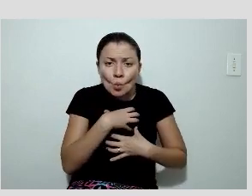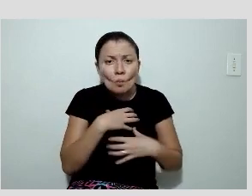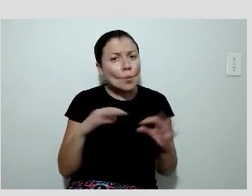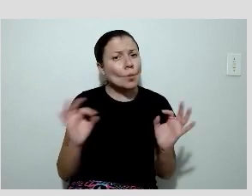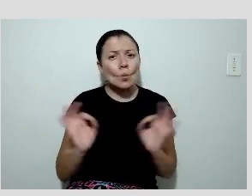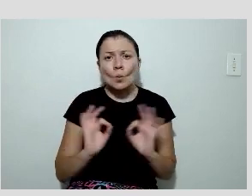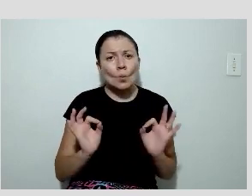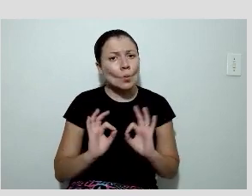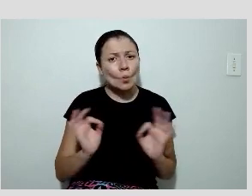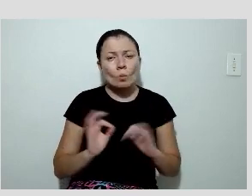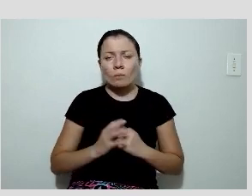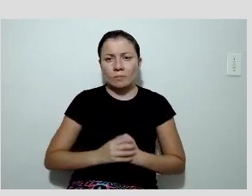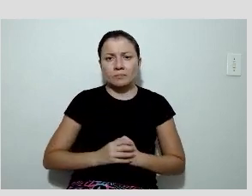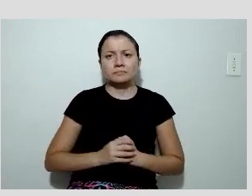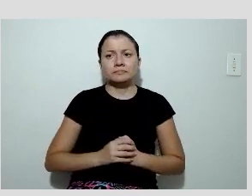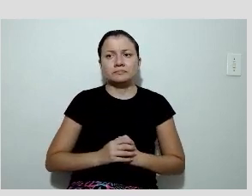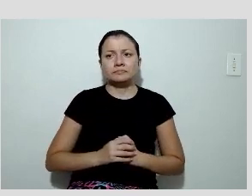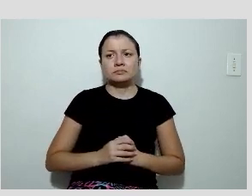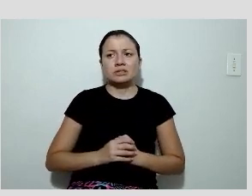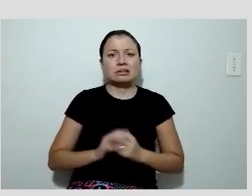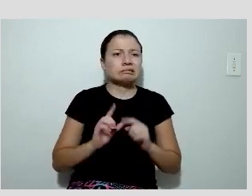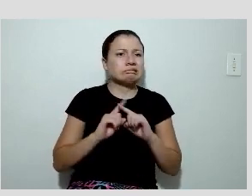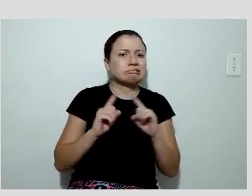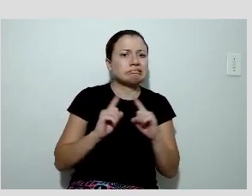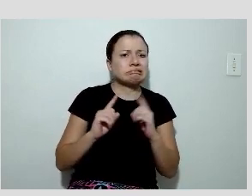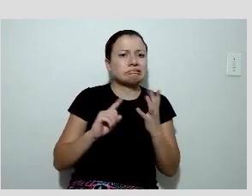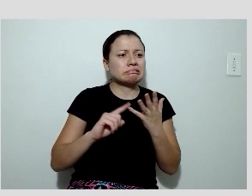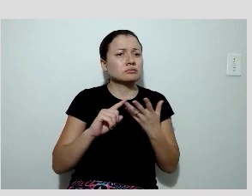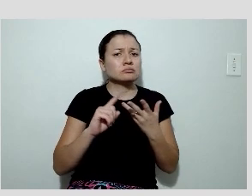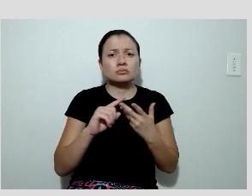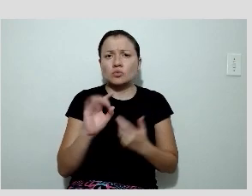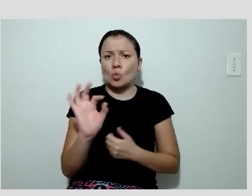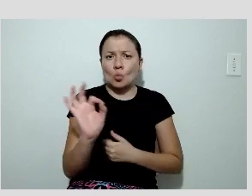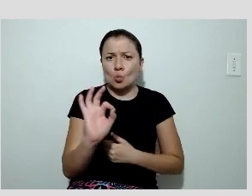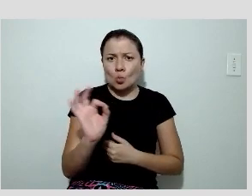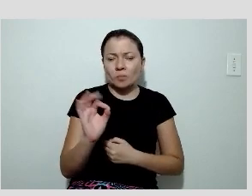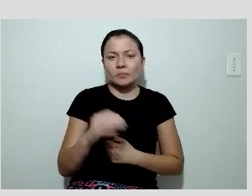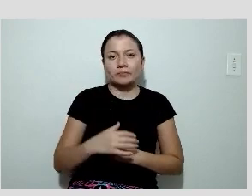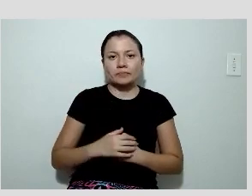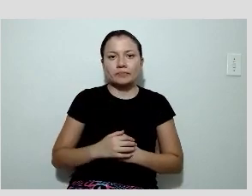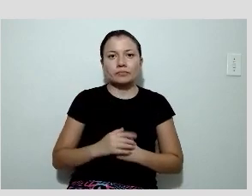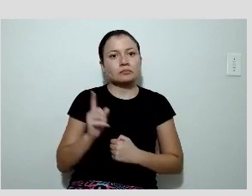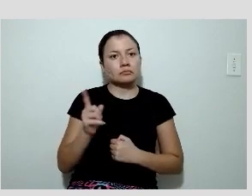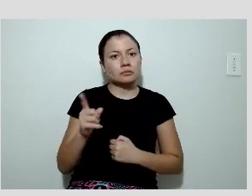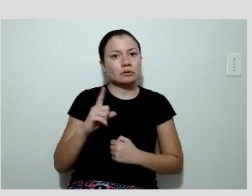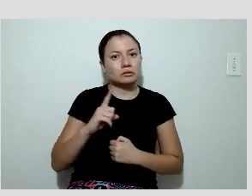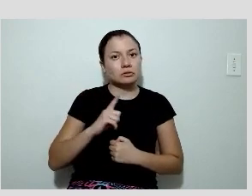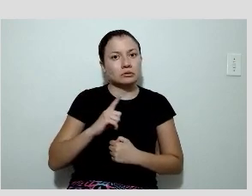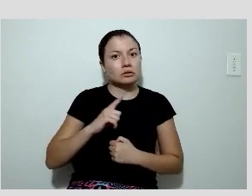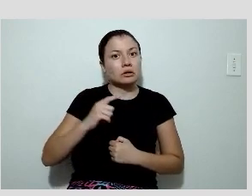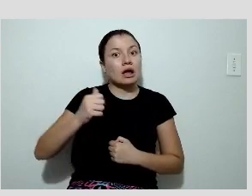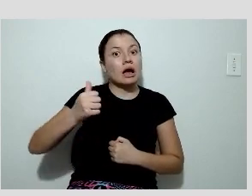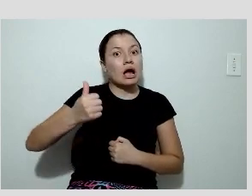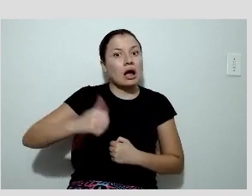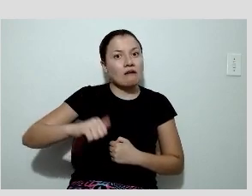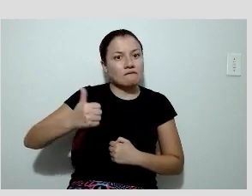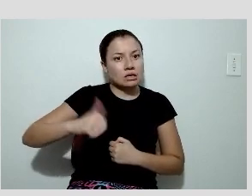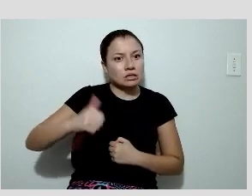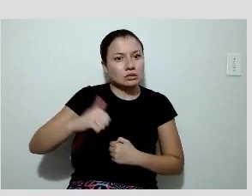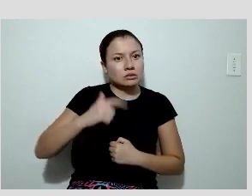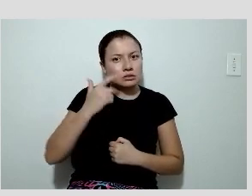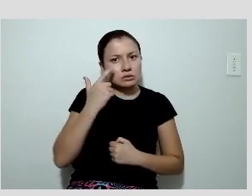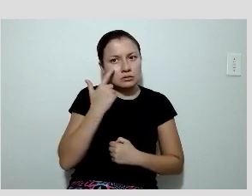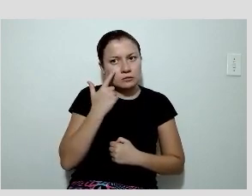sinal de ciência cardíaca, nenhuma queixa clínica. Ele veio para uma avaliação rotineira, um check-up. Ele tem um